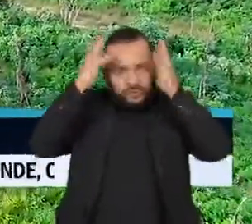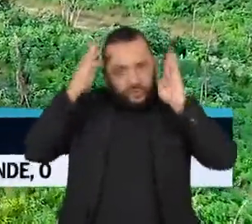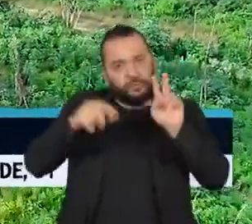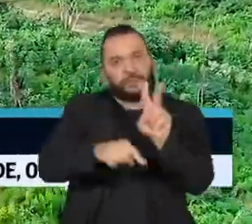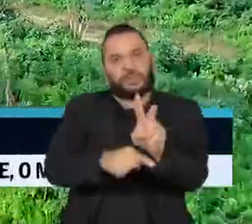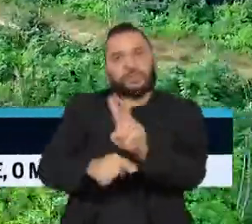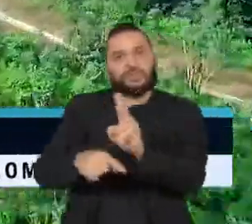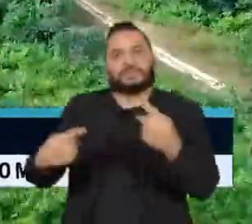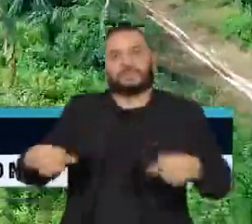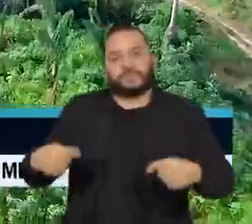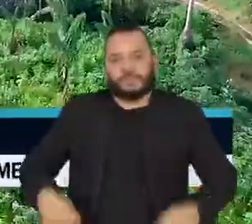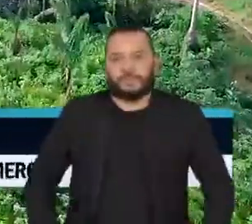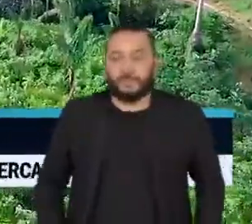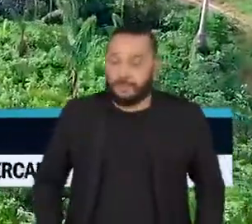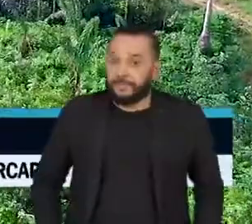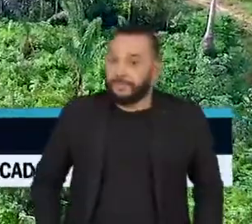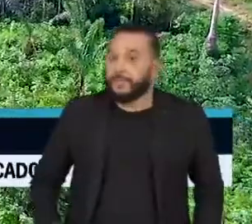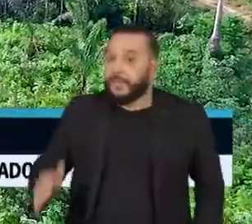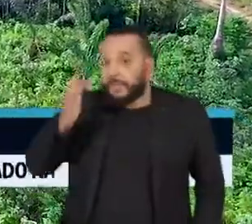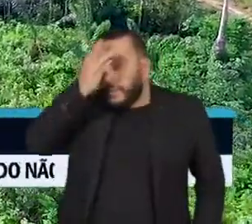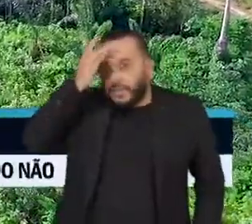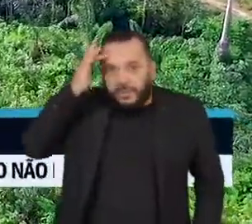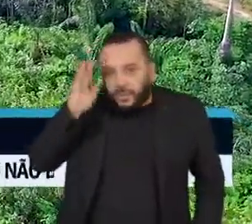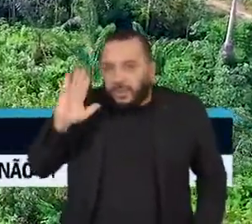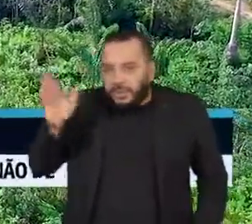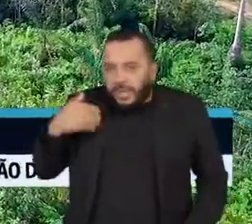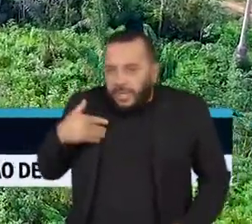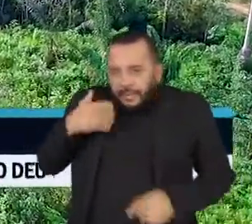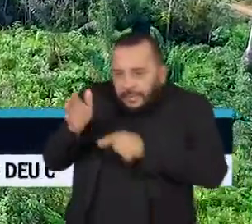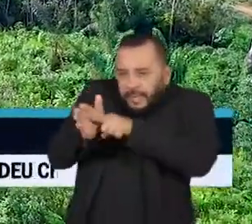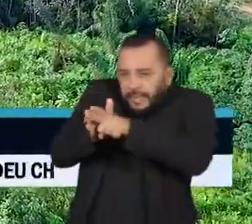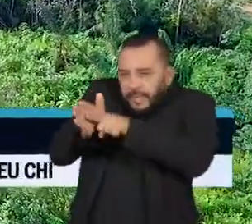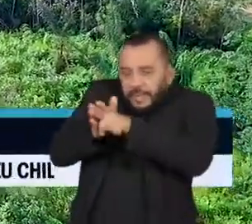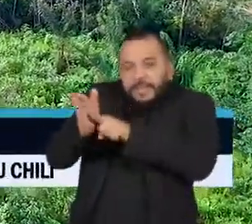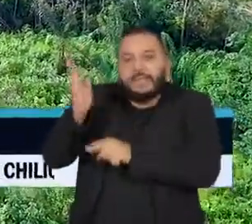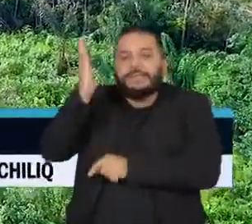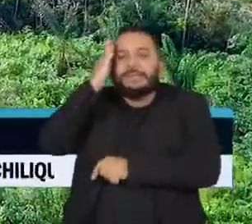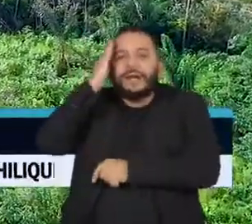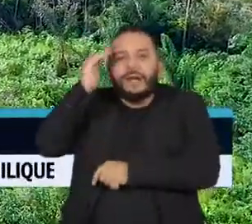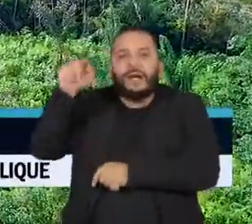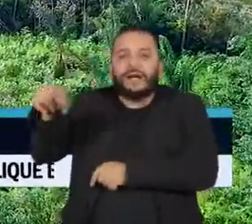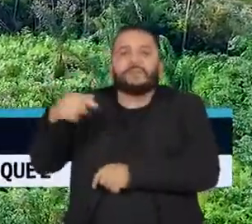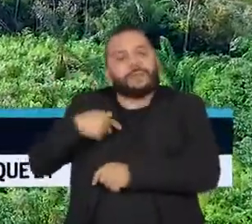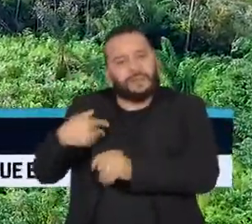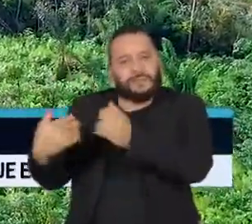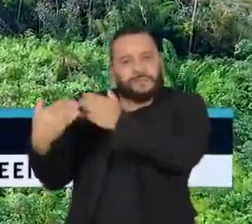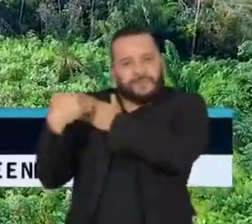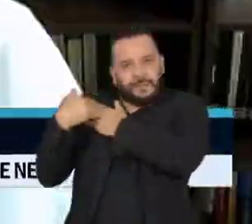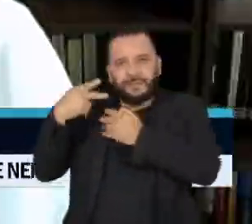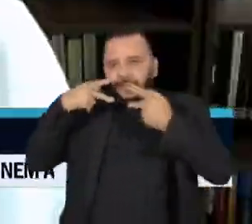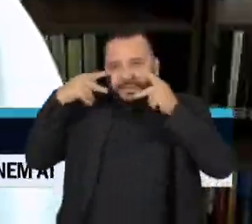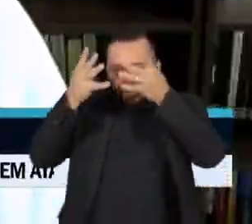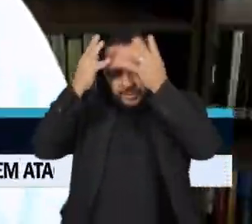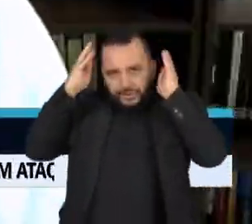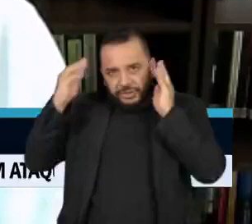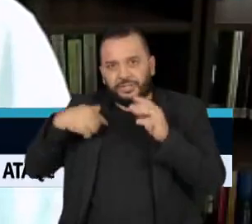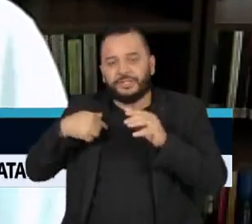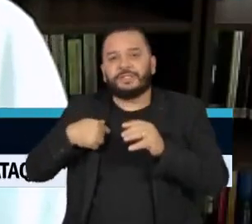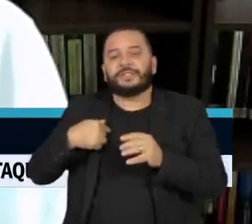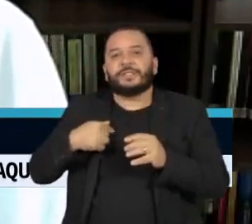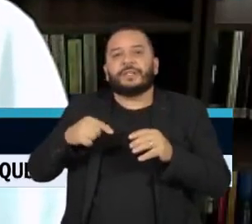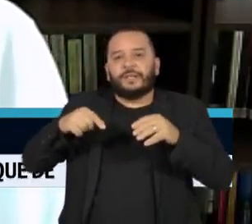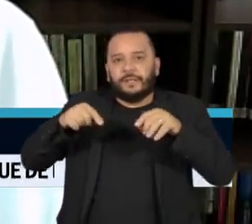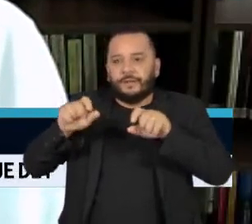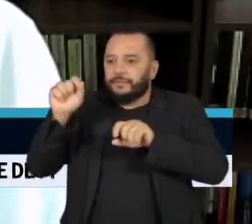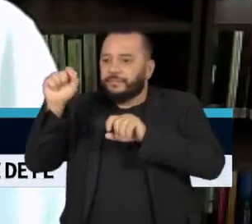Quem estuda a floresta já entendeu que coube aos indígenas semear a floresta. Cerca de seis mil anos atrás,